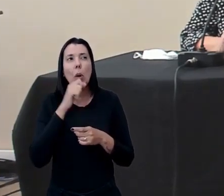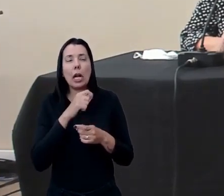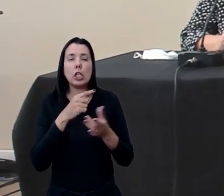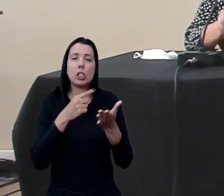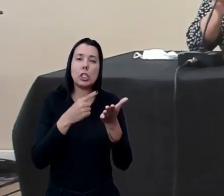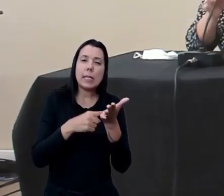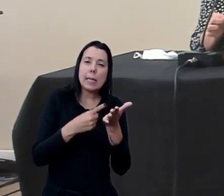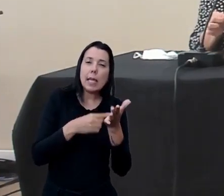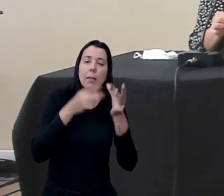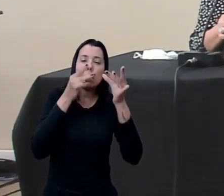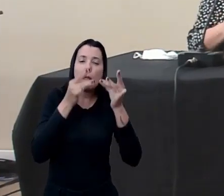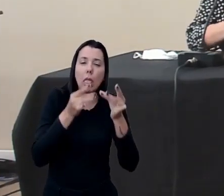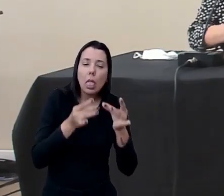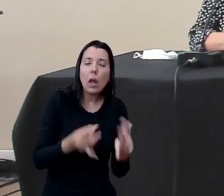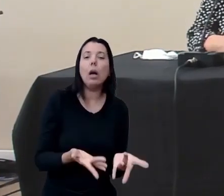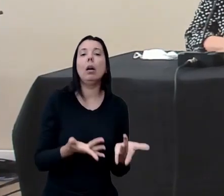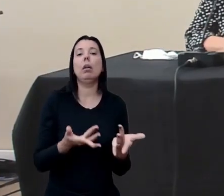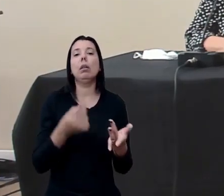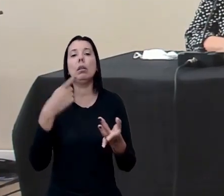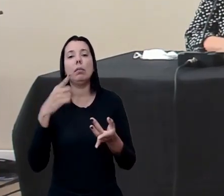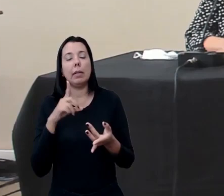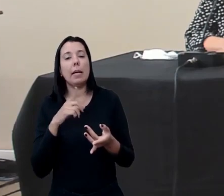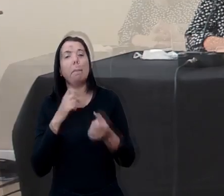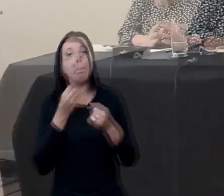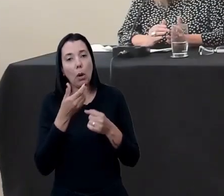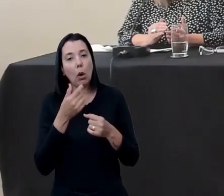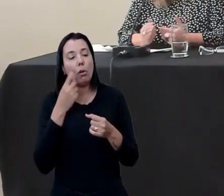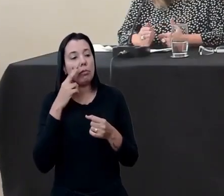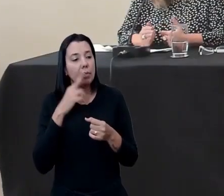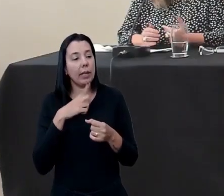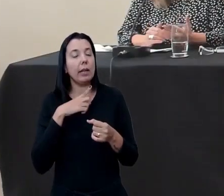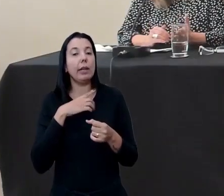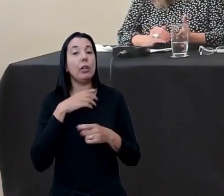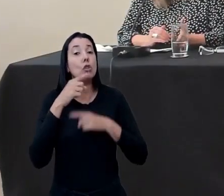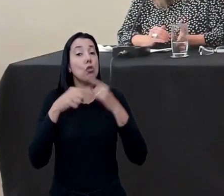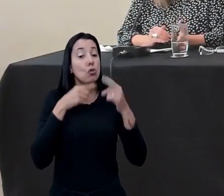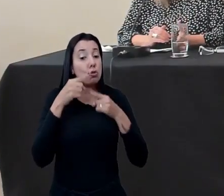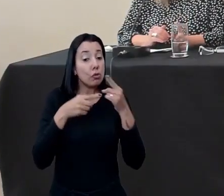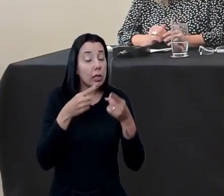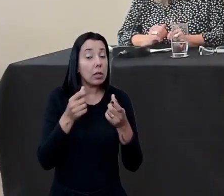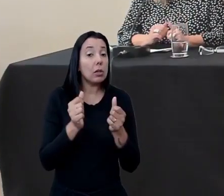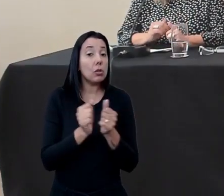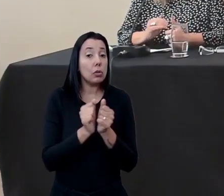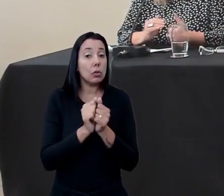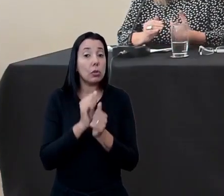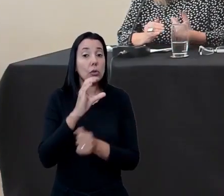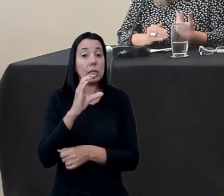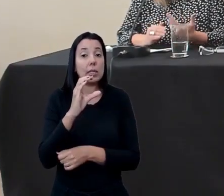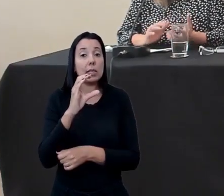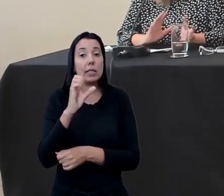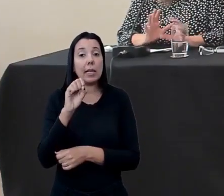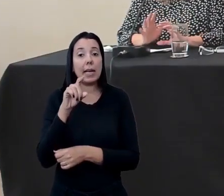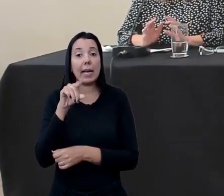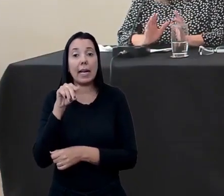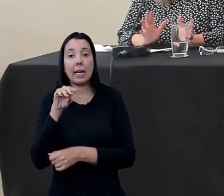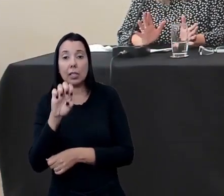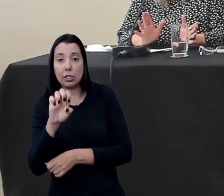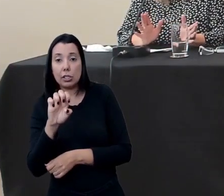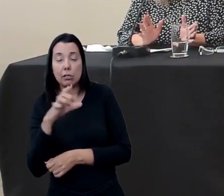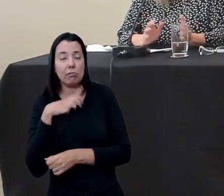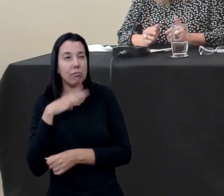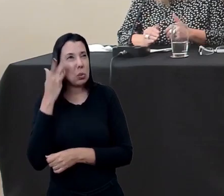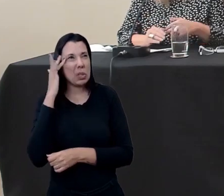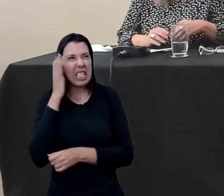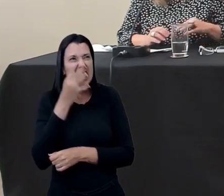de prazo específico vale a pena a gente tirar dúvidas junto a CECAD porque não sei de